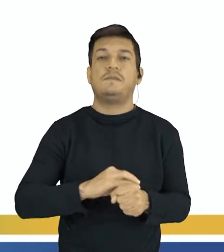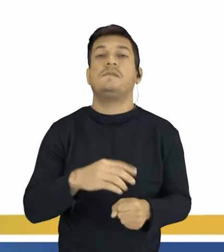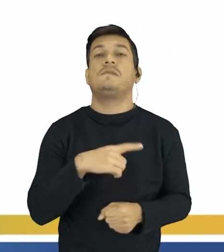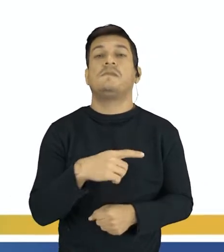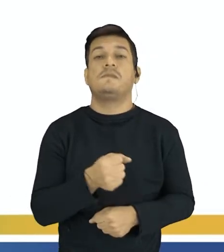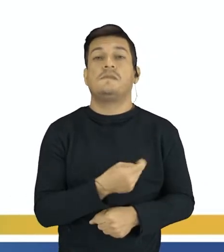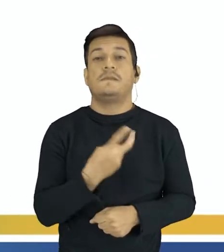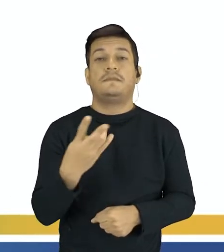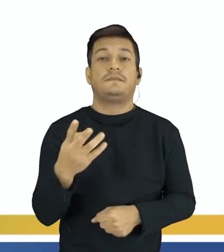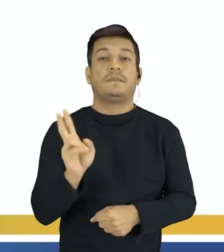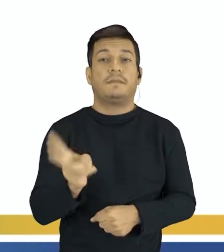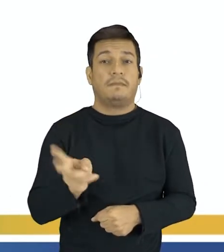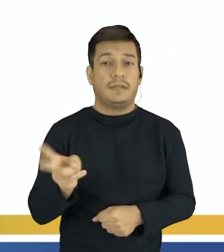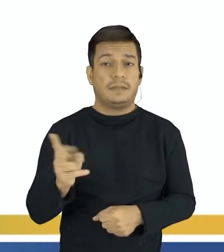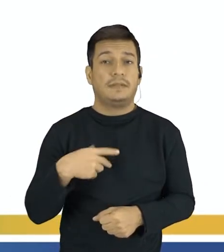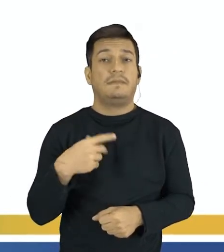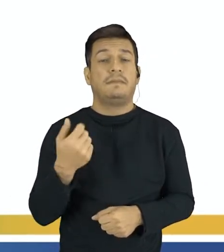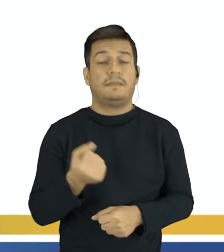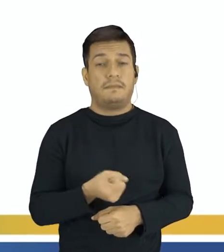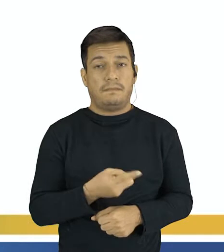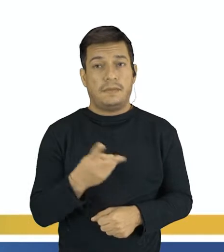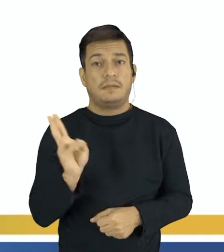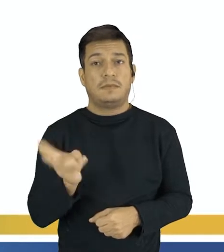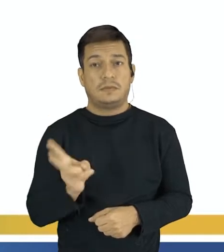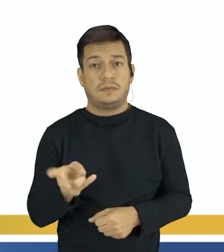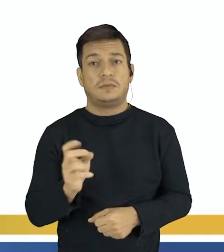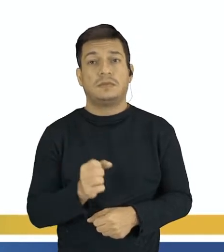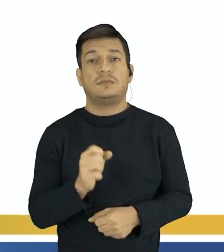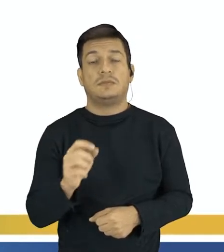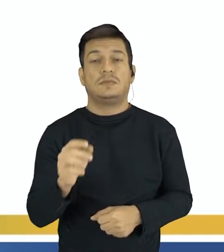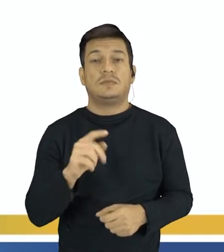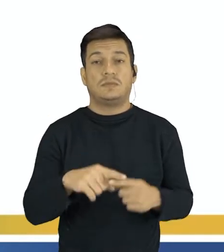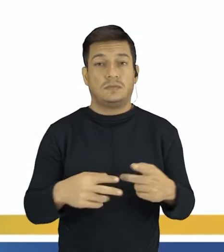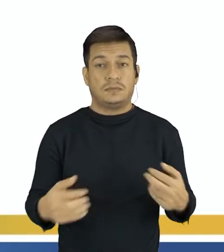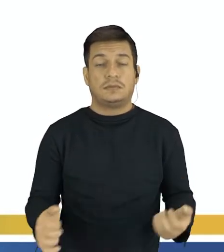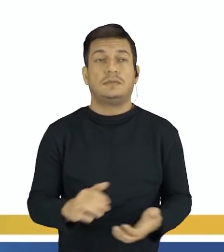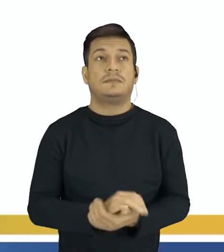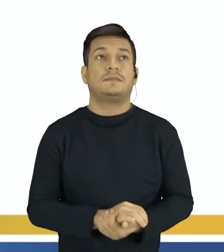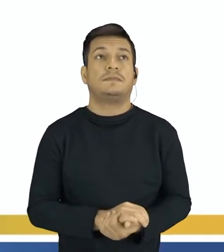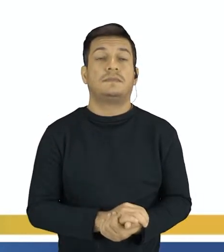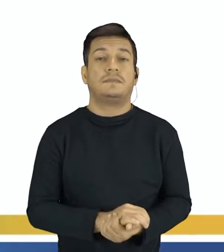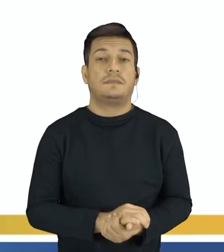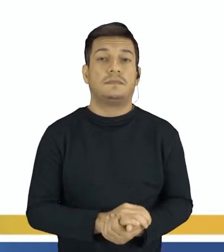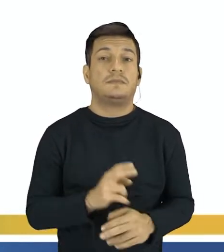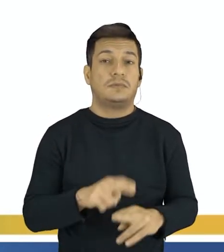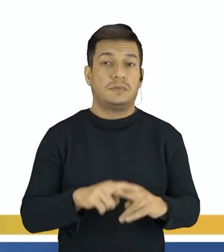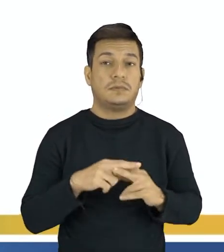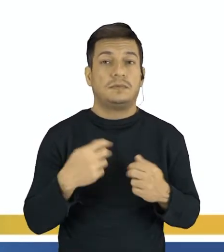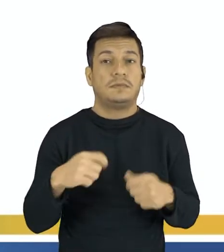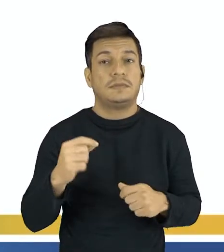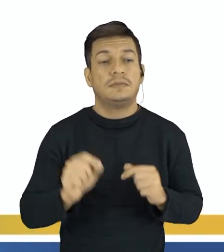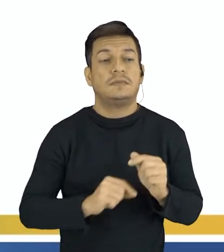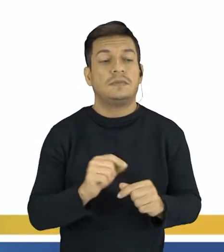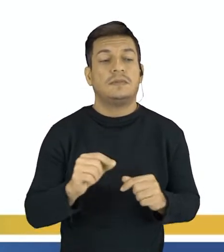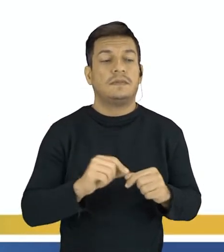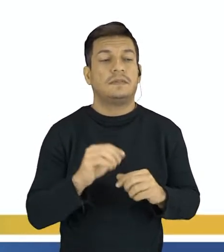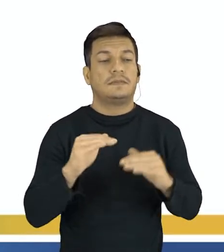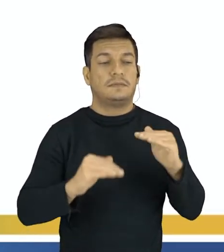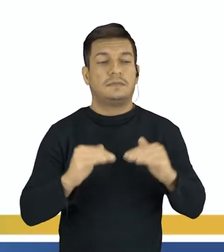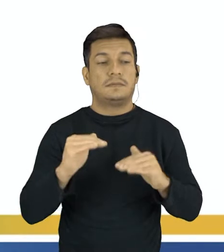nos reagentes tem que ser a mesma quantidade de substância nos produtos. Para isso, a gente precisa fazer um